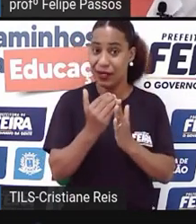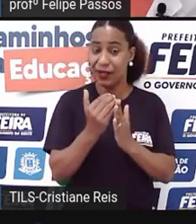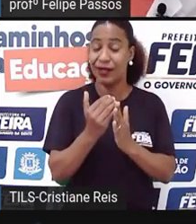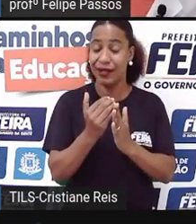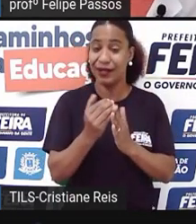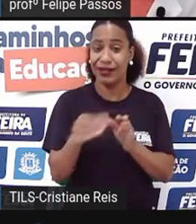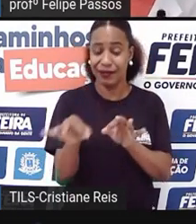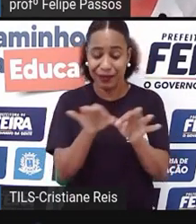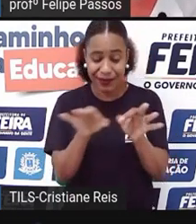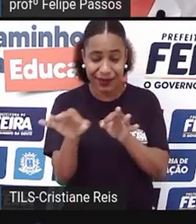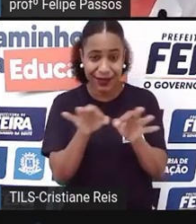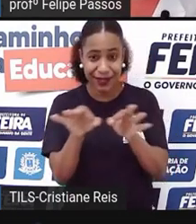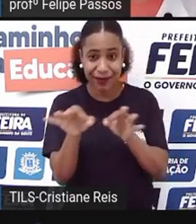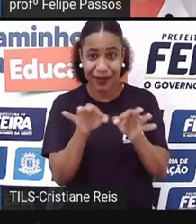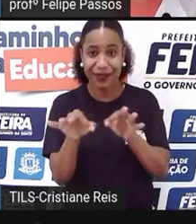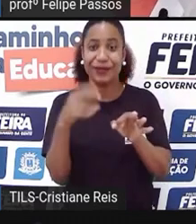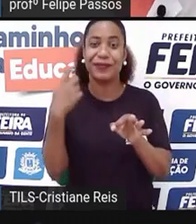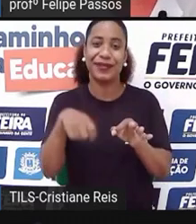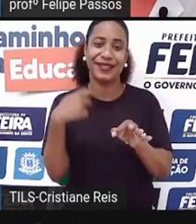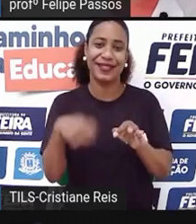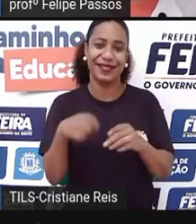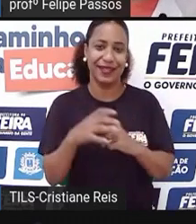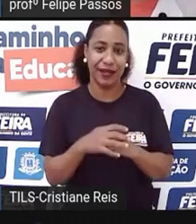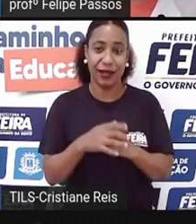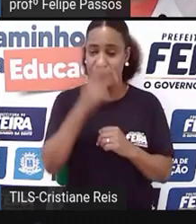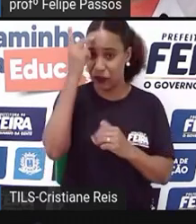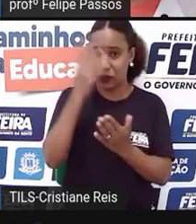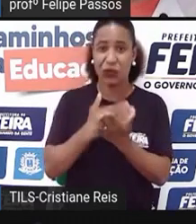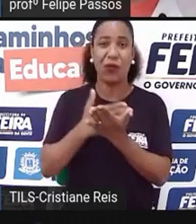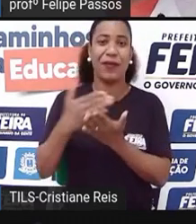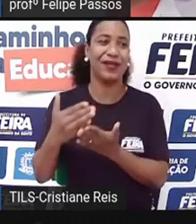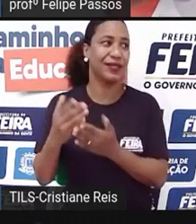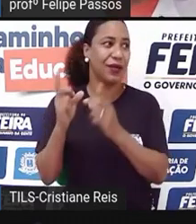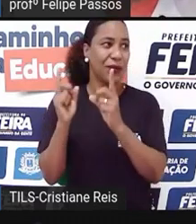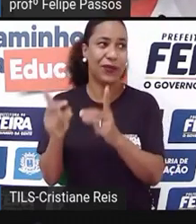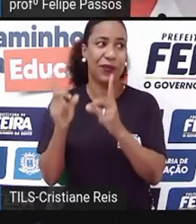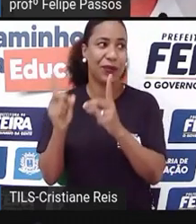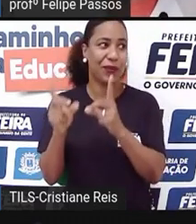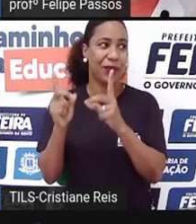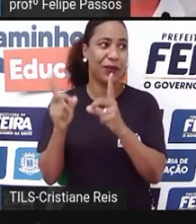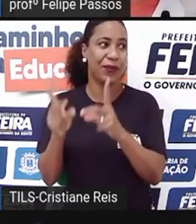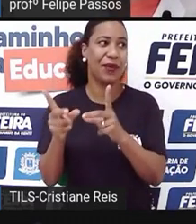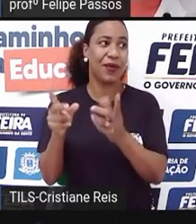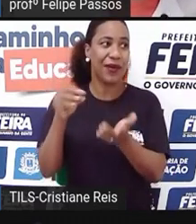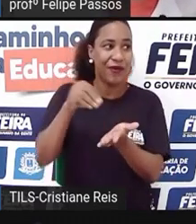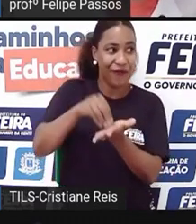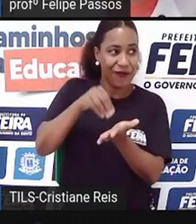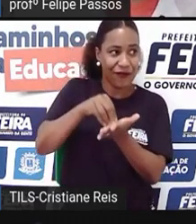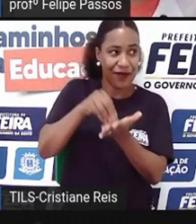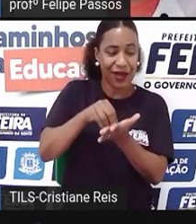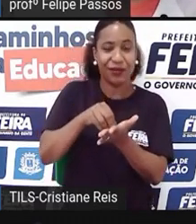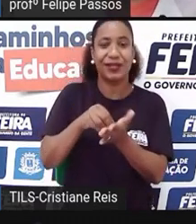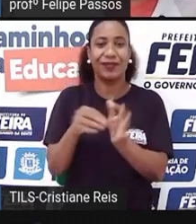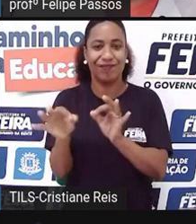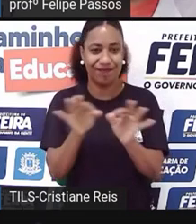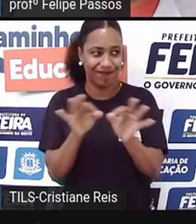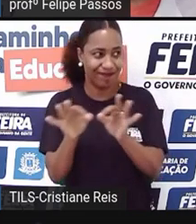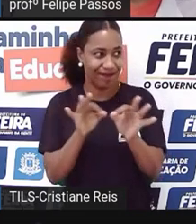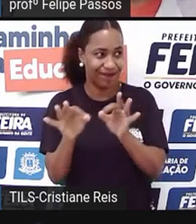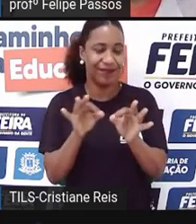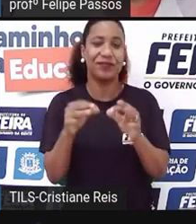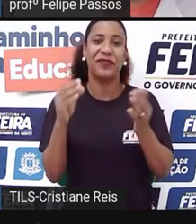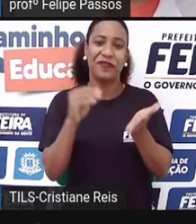ele acaba ficando de lado. E é muito importante ter o mínimo de planejamento. Como eu falei, a atividade no qual ele